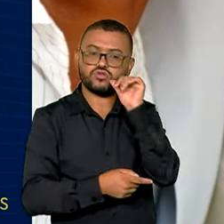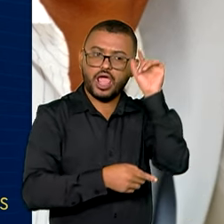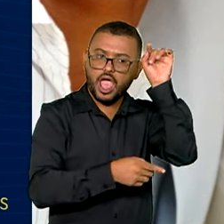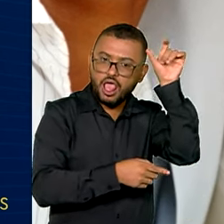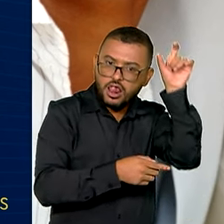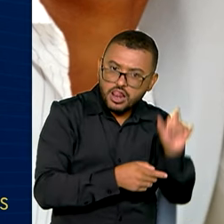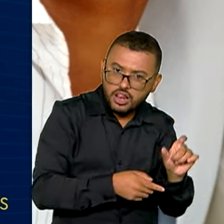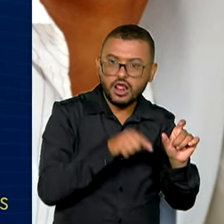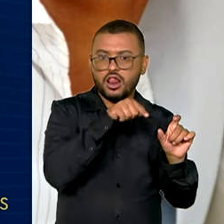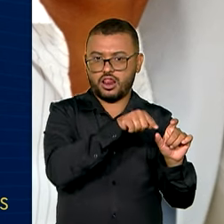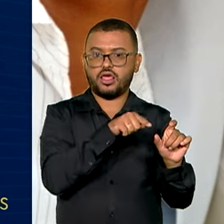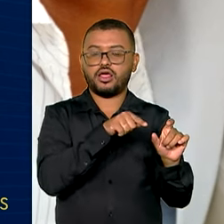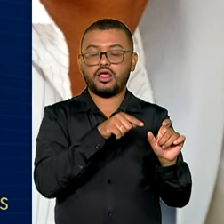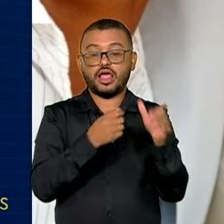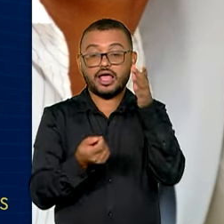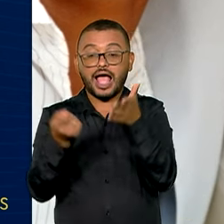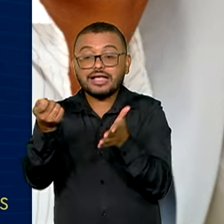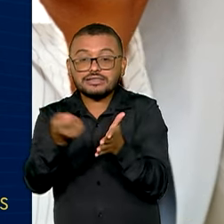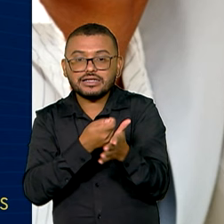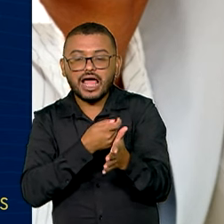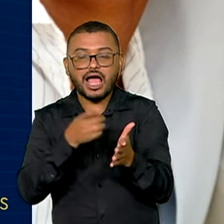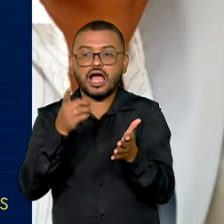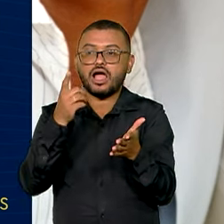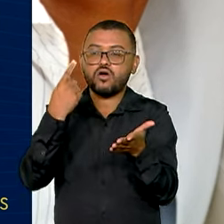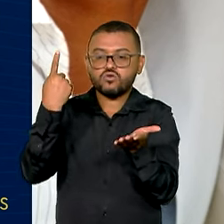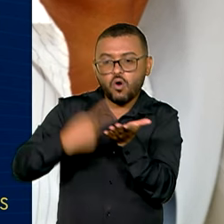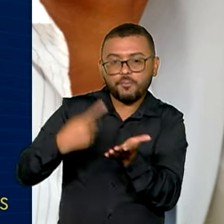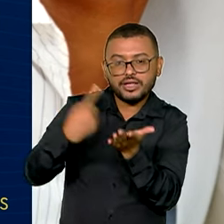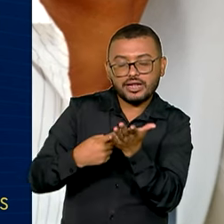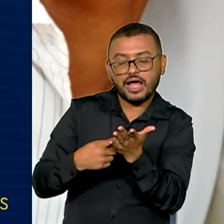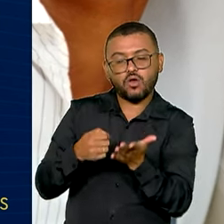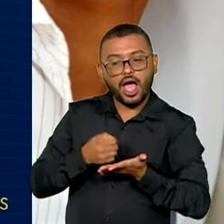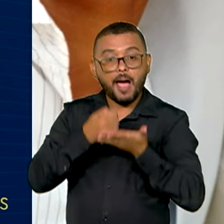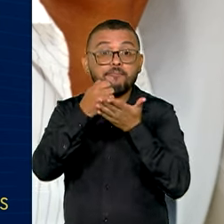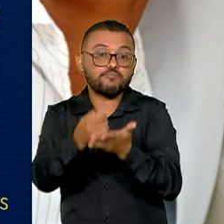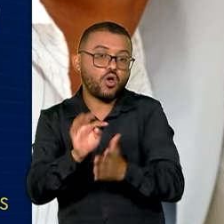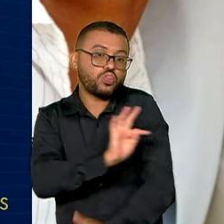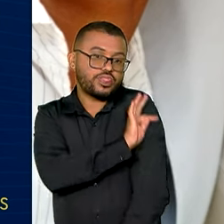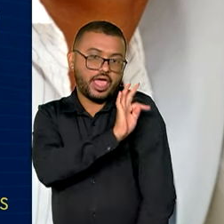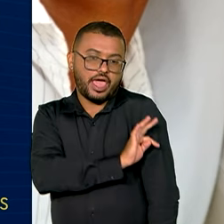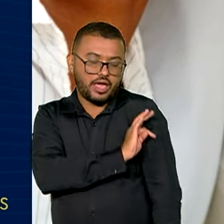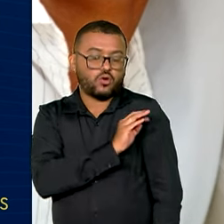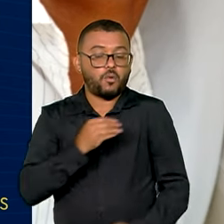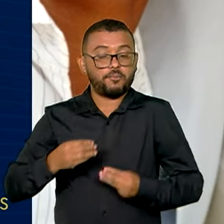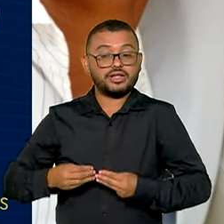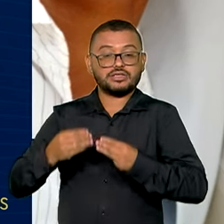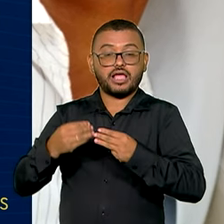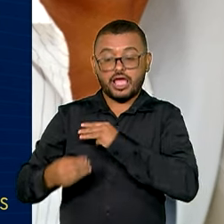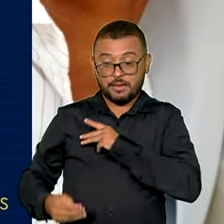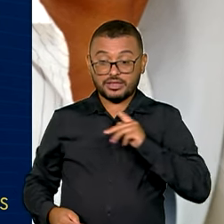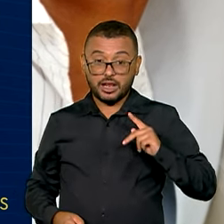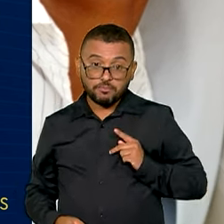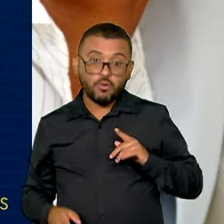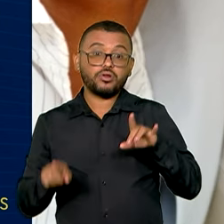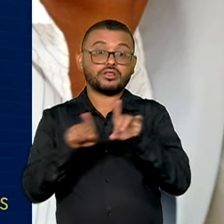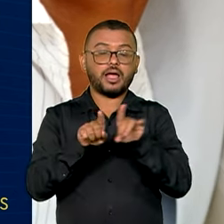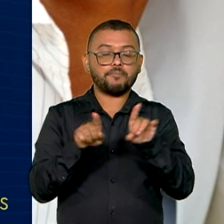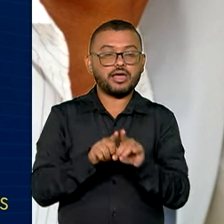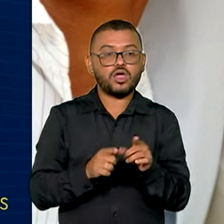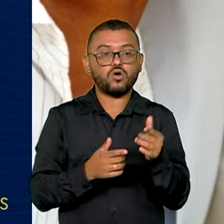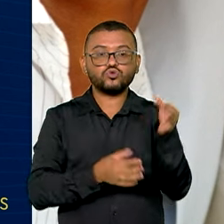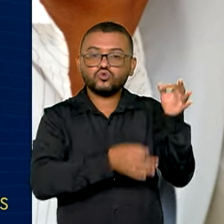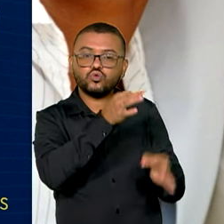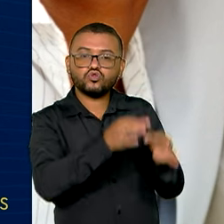as Mulheres. Assinatura de acordo de cooperação técnica com o Ministério Público e órgãos da